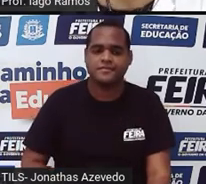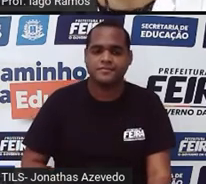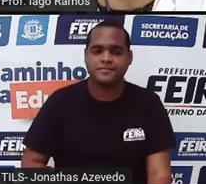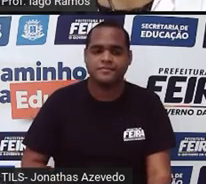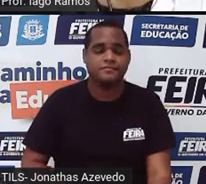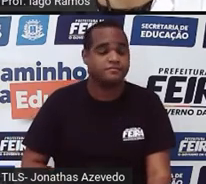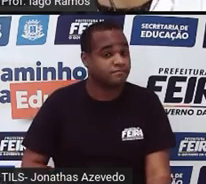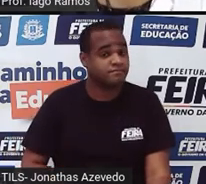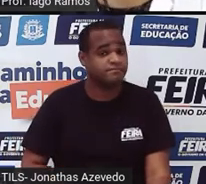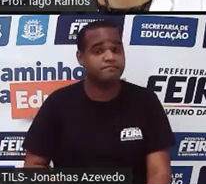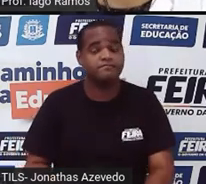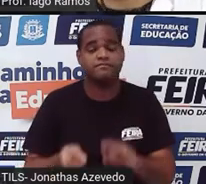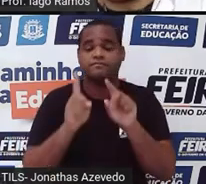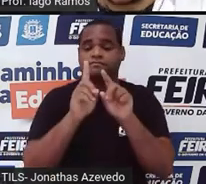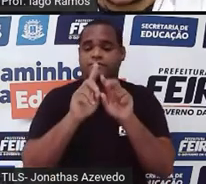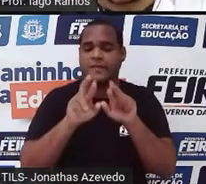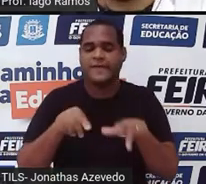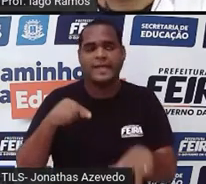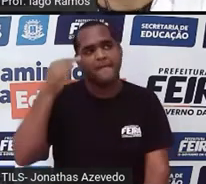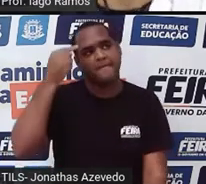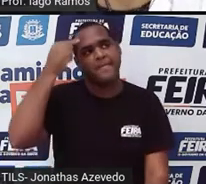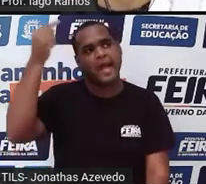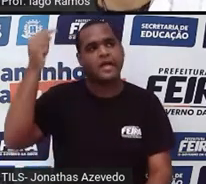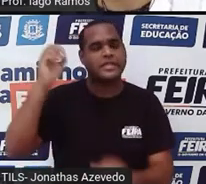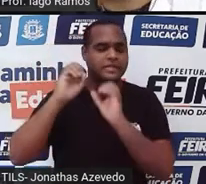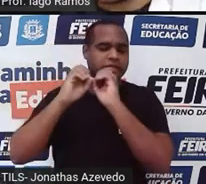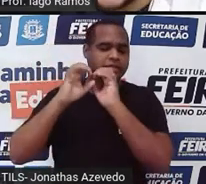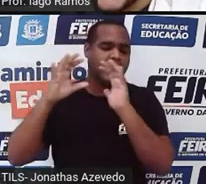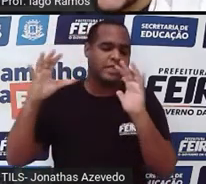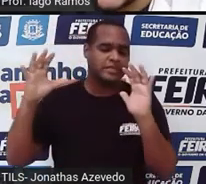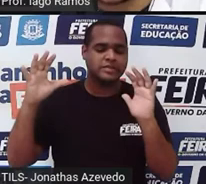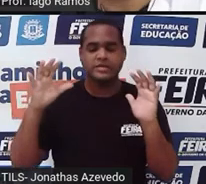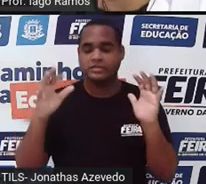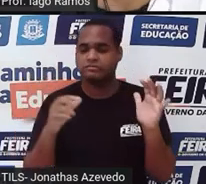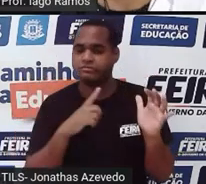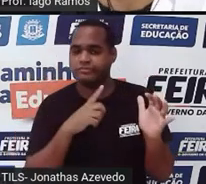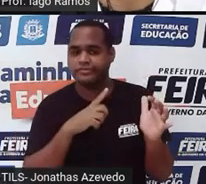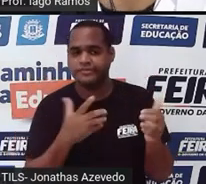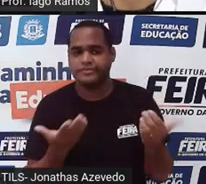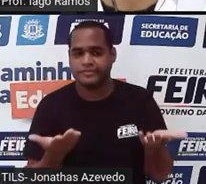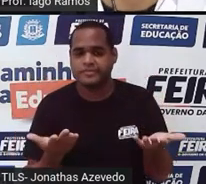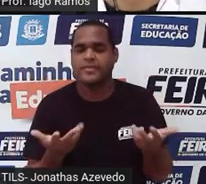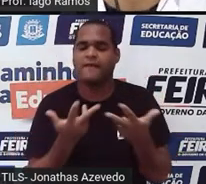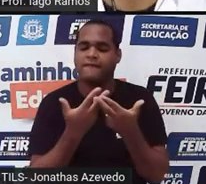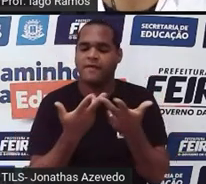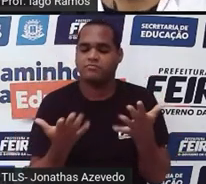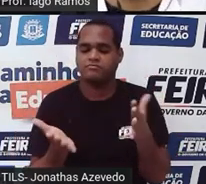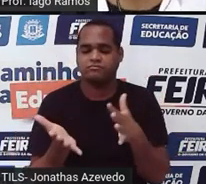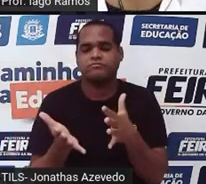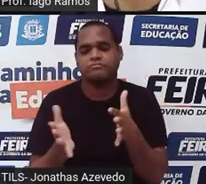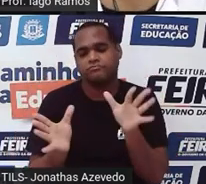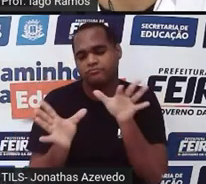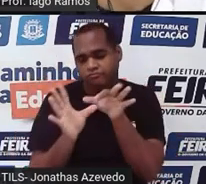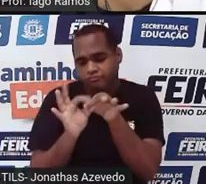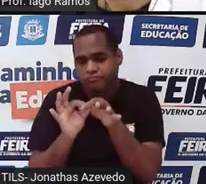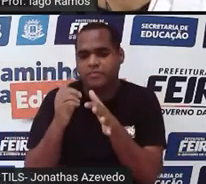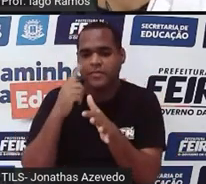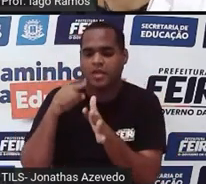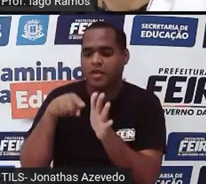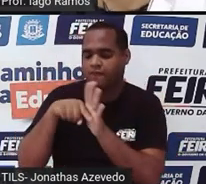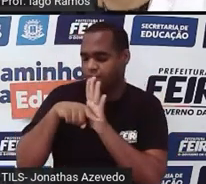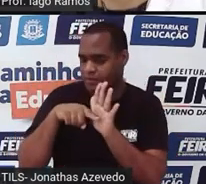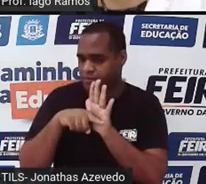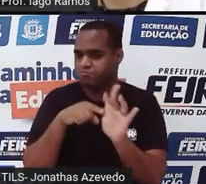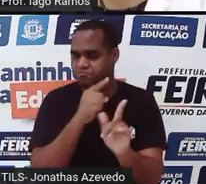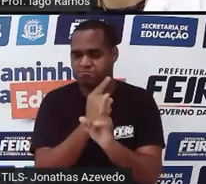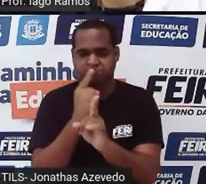Fazer as nossas hipóteses, ter as nossas ideias. Tudo isso tem a ver com o ato de investigar. Então